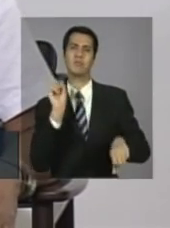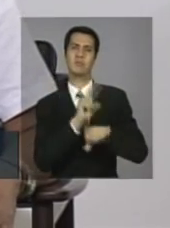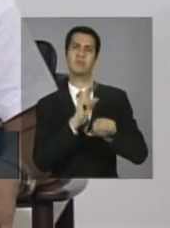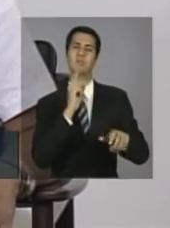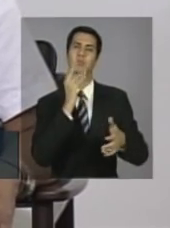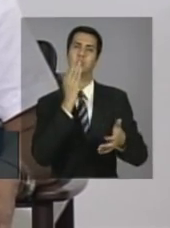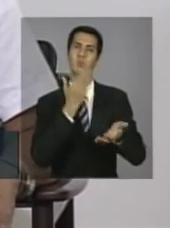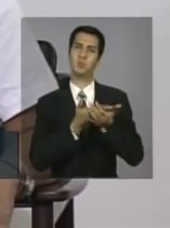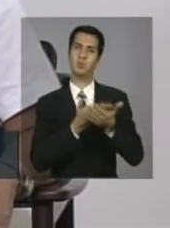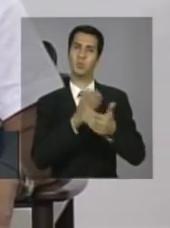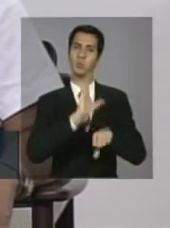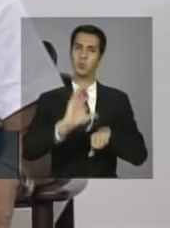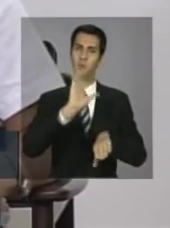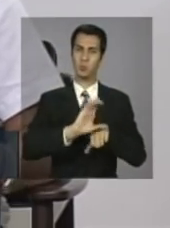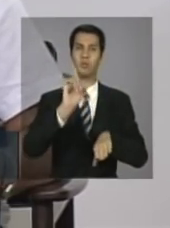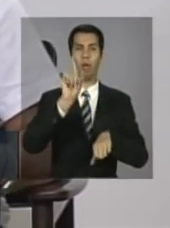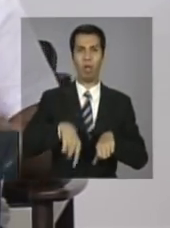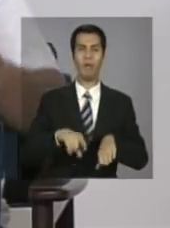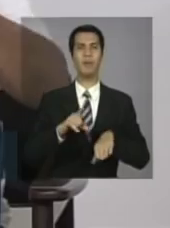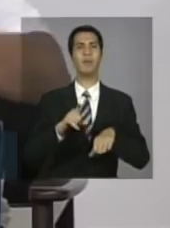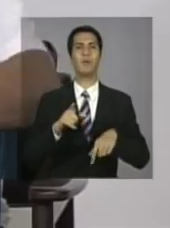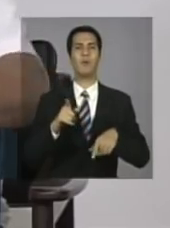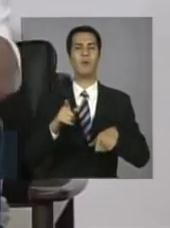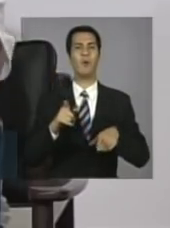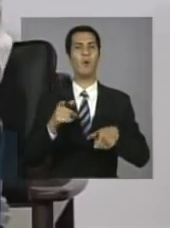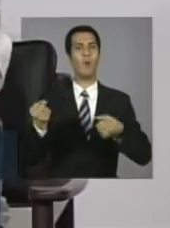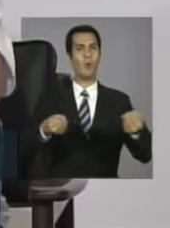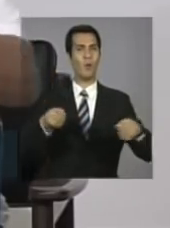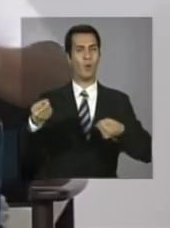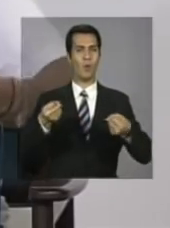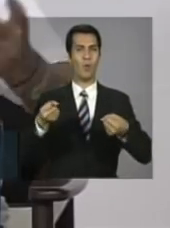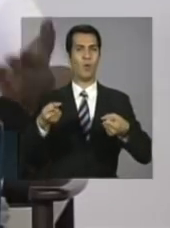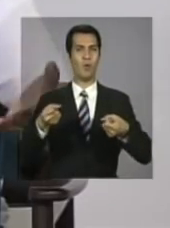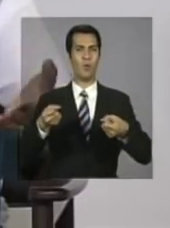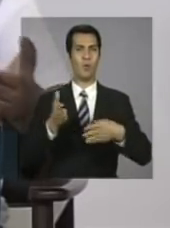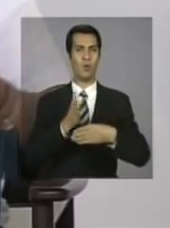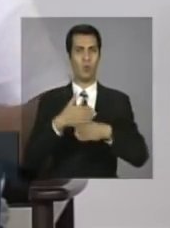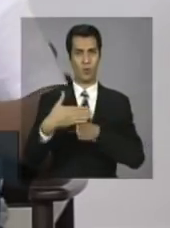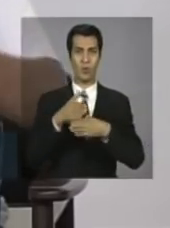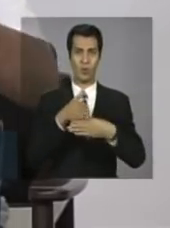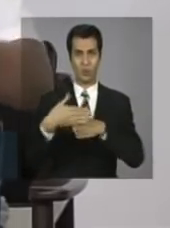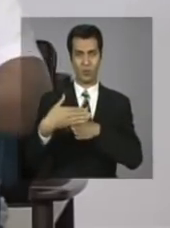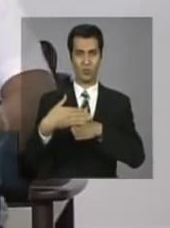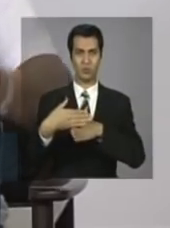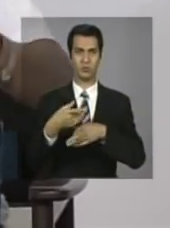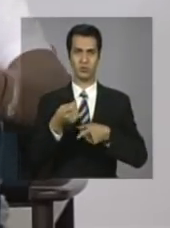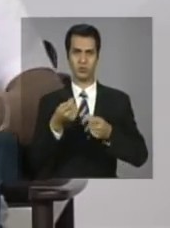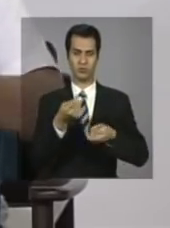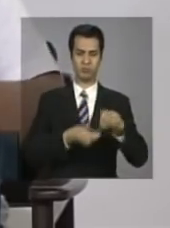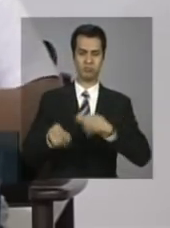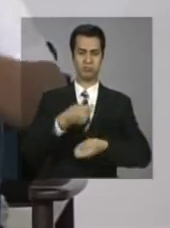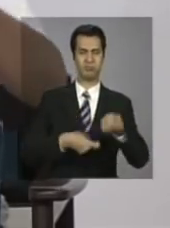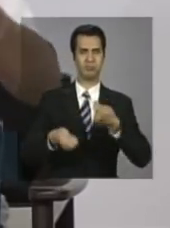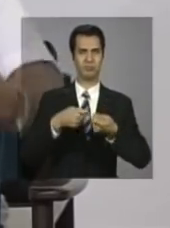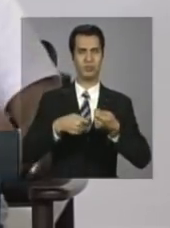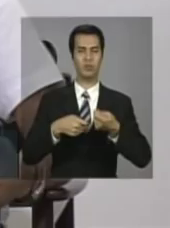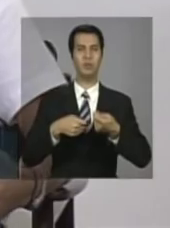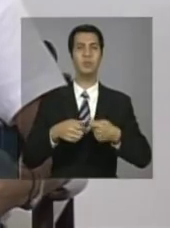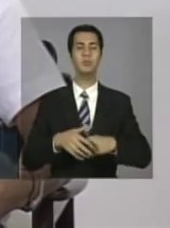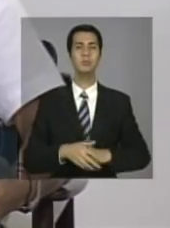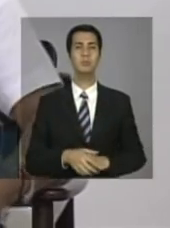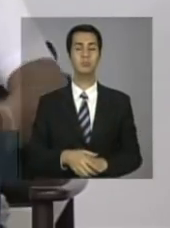cobradora de ônibus. E fui, como fui escolhida para vir aqui representar o pessoal do Banco do Nordeste como